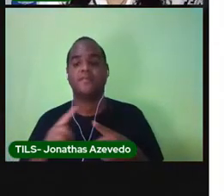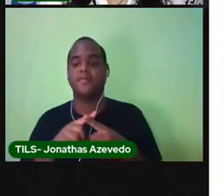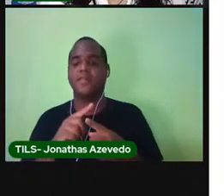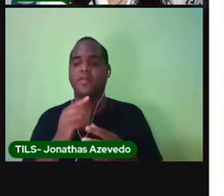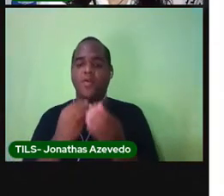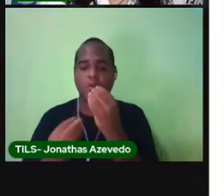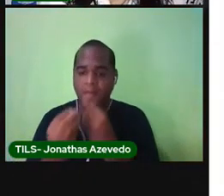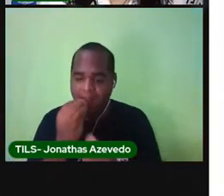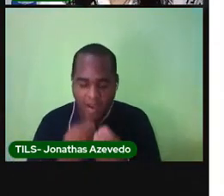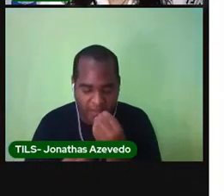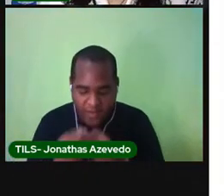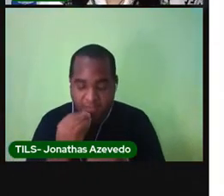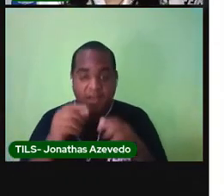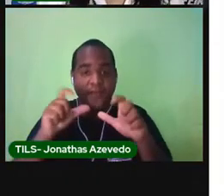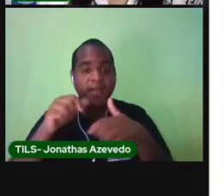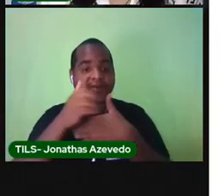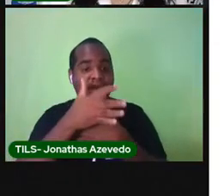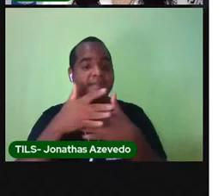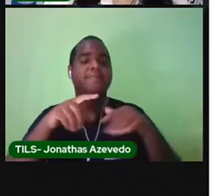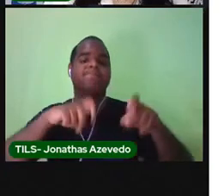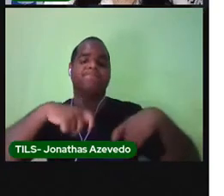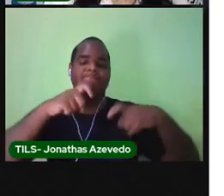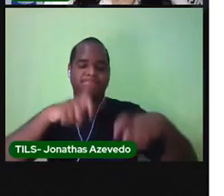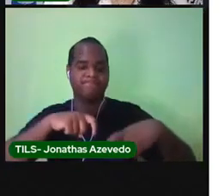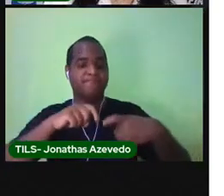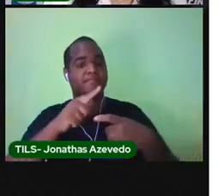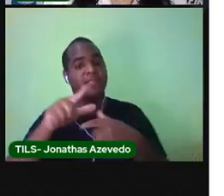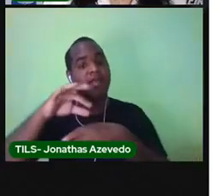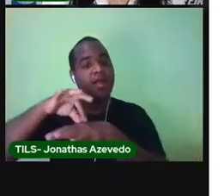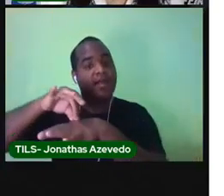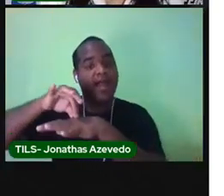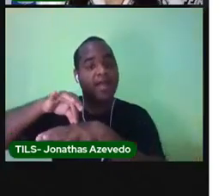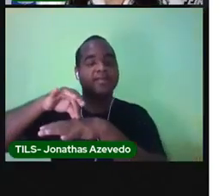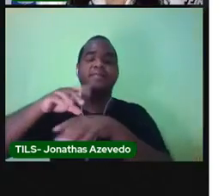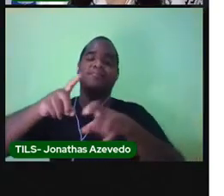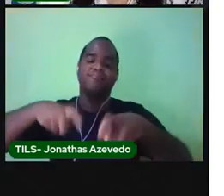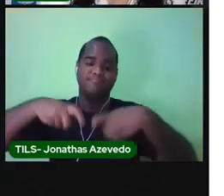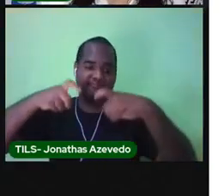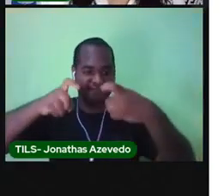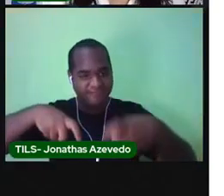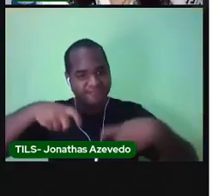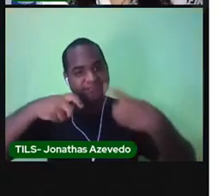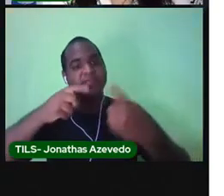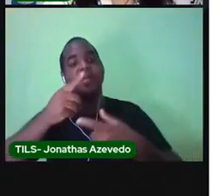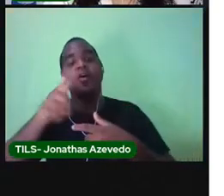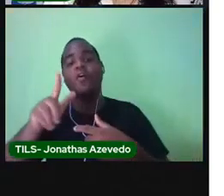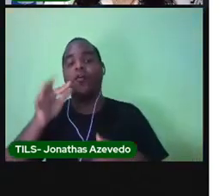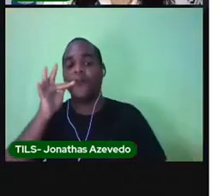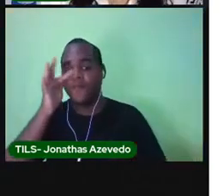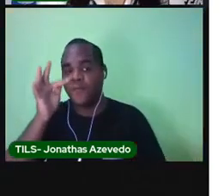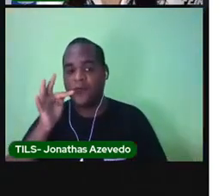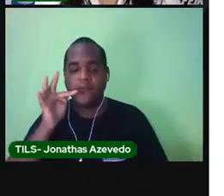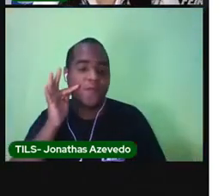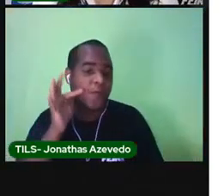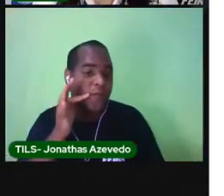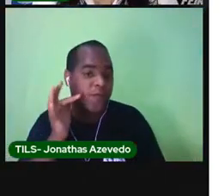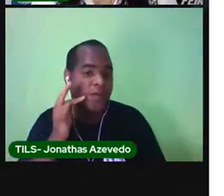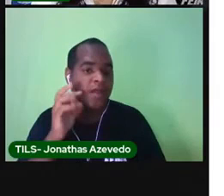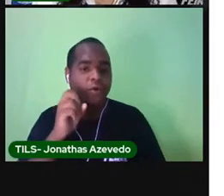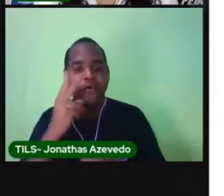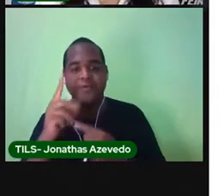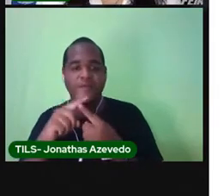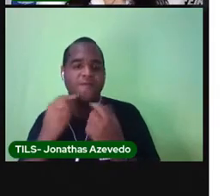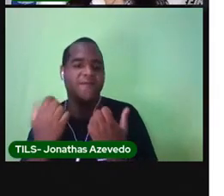cidade vem do campo. A carne vem do campo. As frutas, as verduras, as